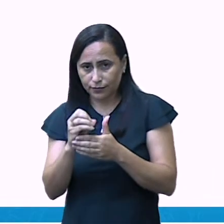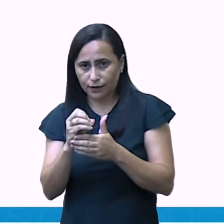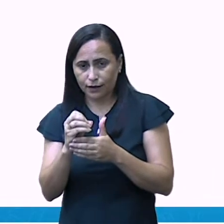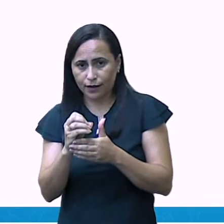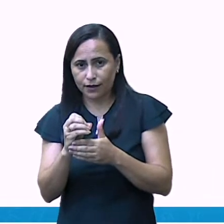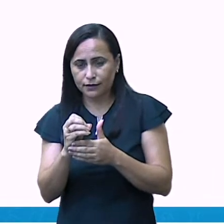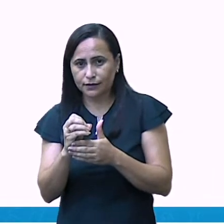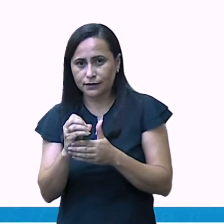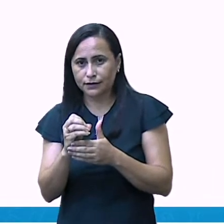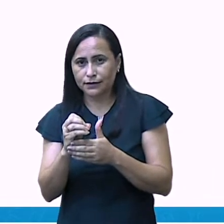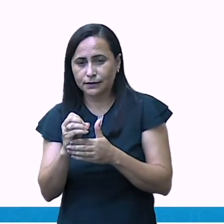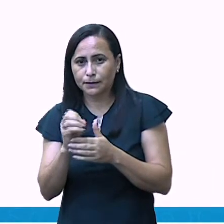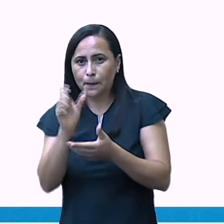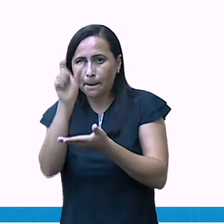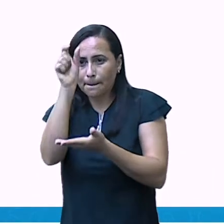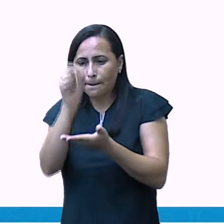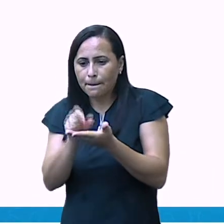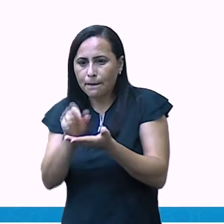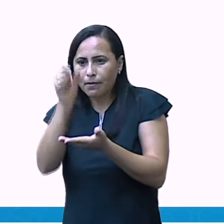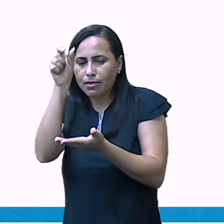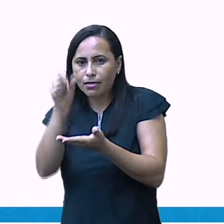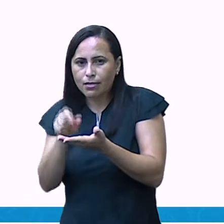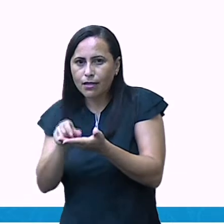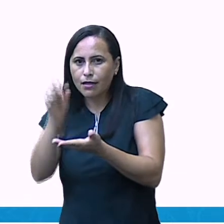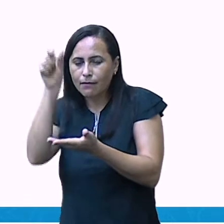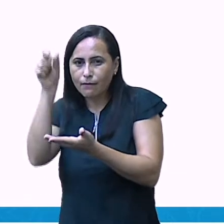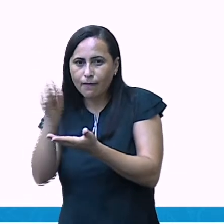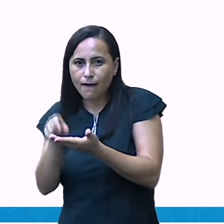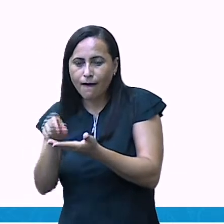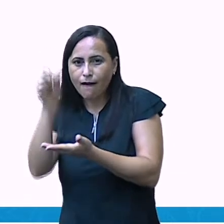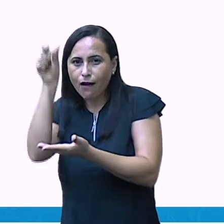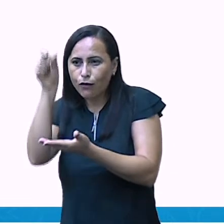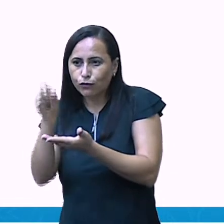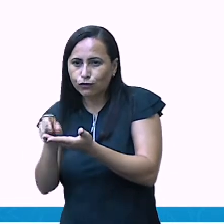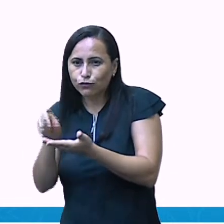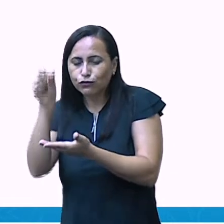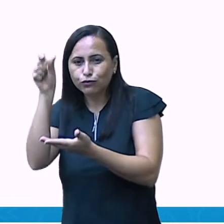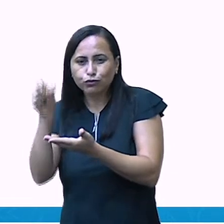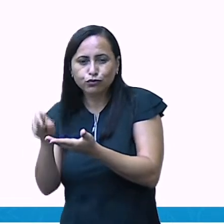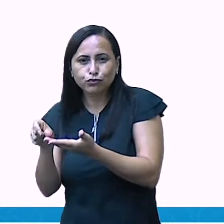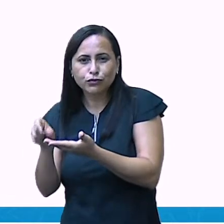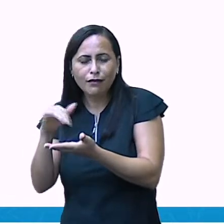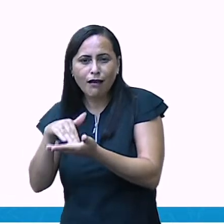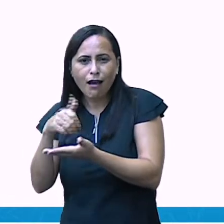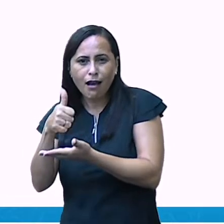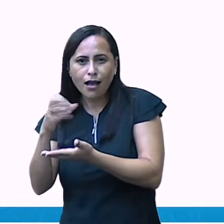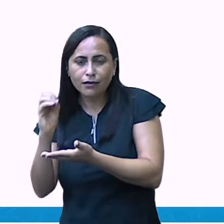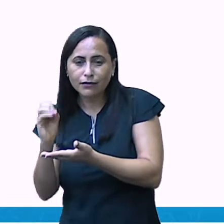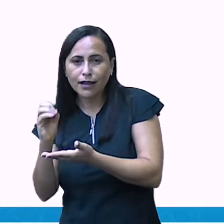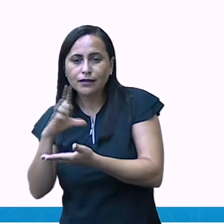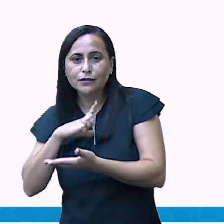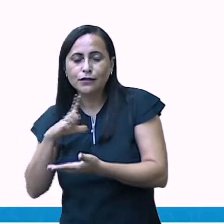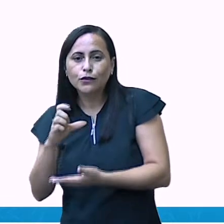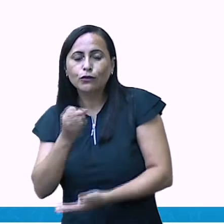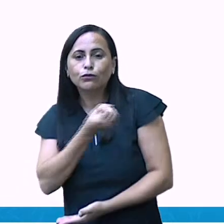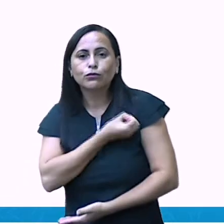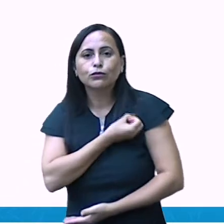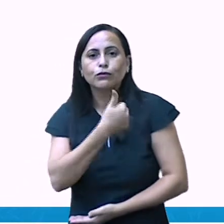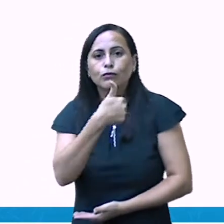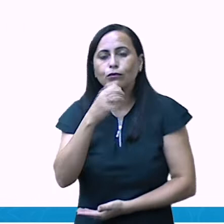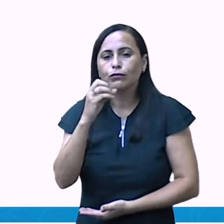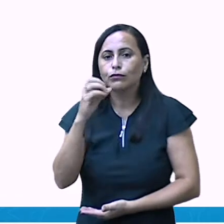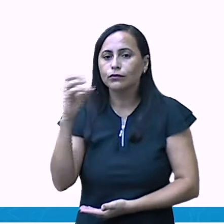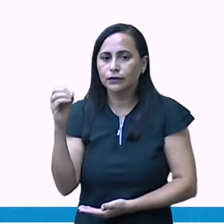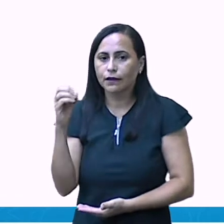é representado pela placa. Se nós contarmos, nós vamos ter que, olha, 10 dezenas. 1, 2,